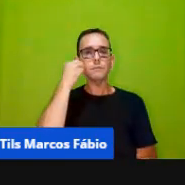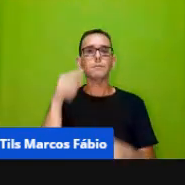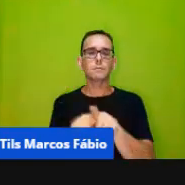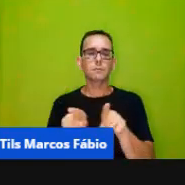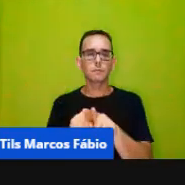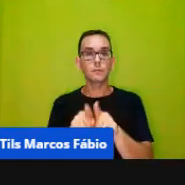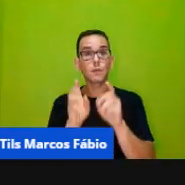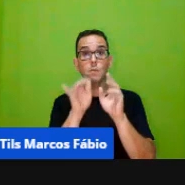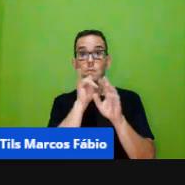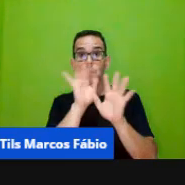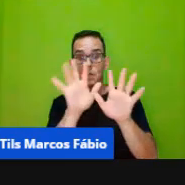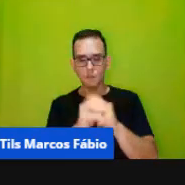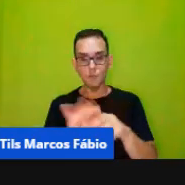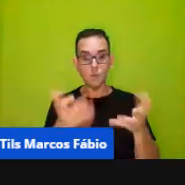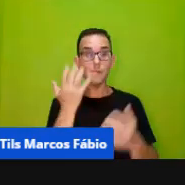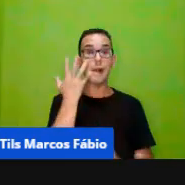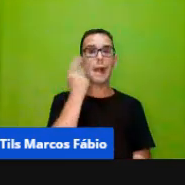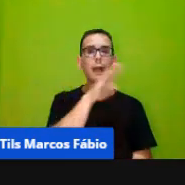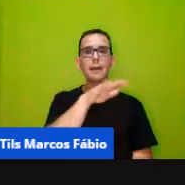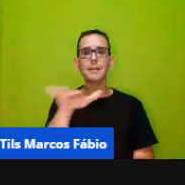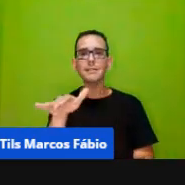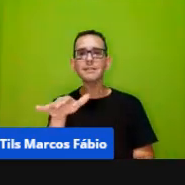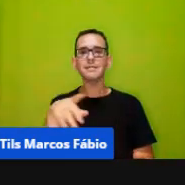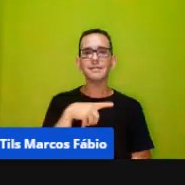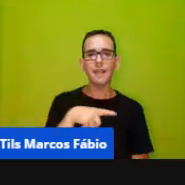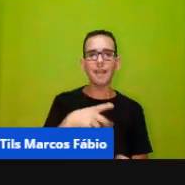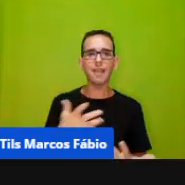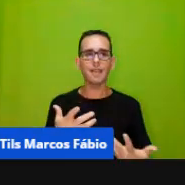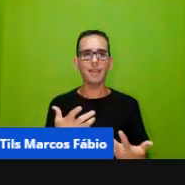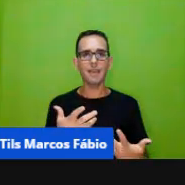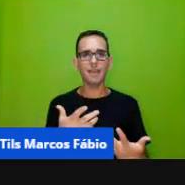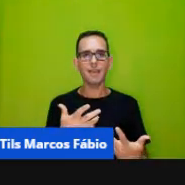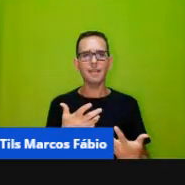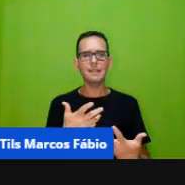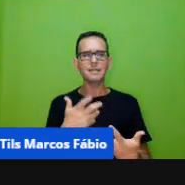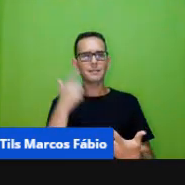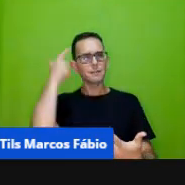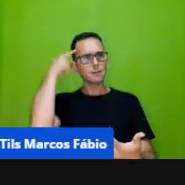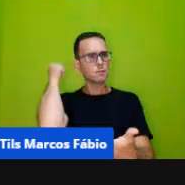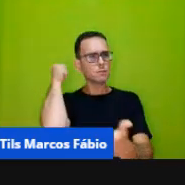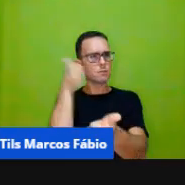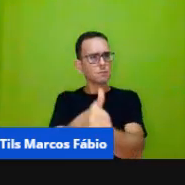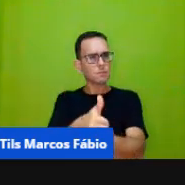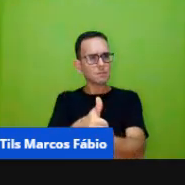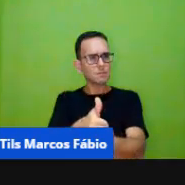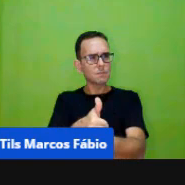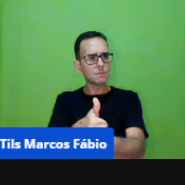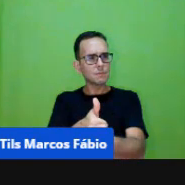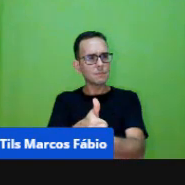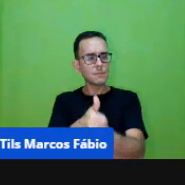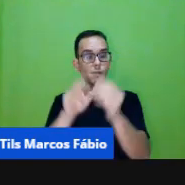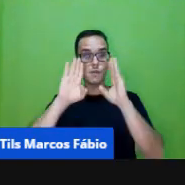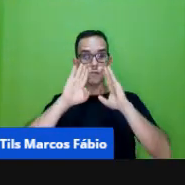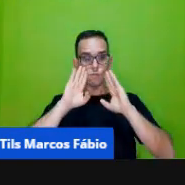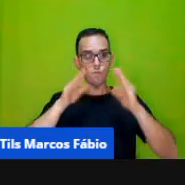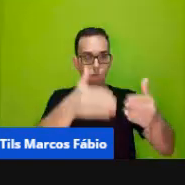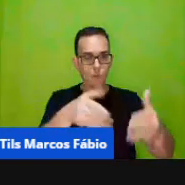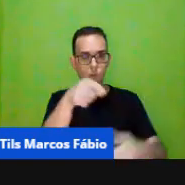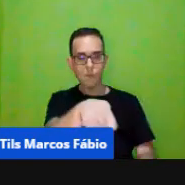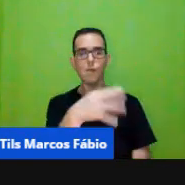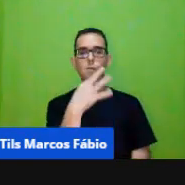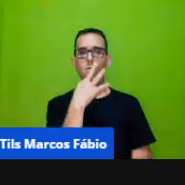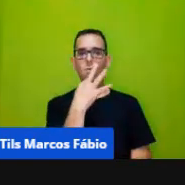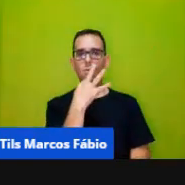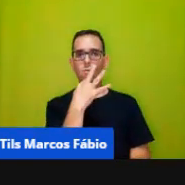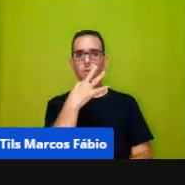um exemplo quando a criança nós estamos intencionalmente, né, focado nesse conhecimento, né,